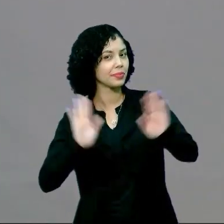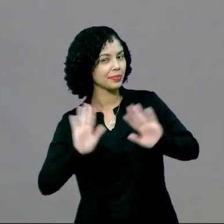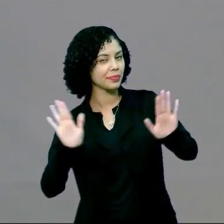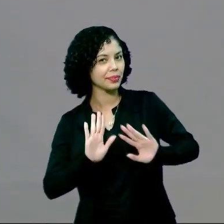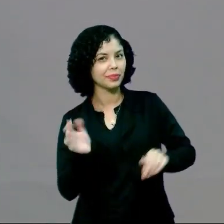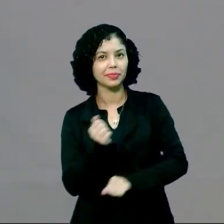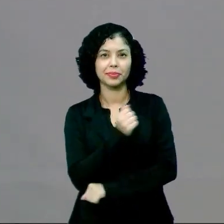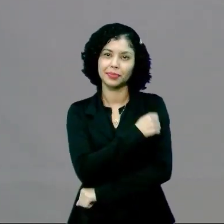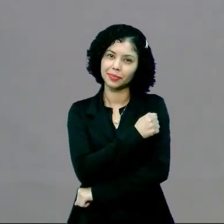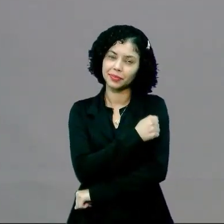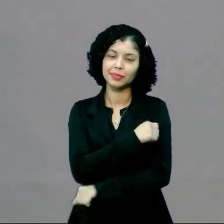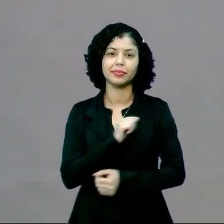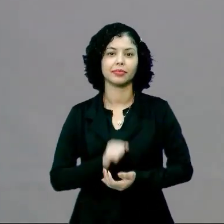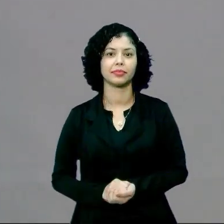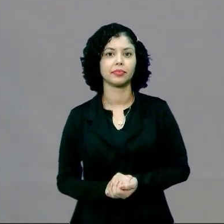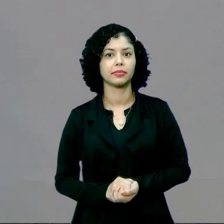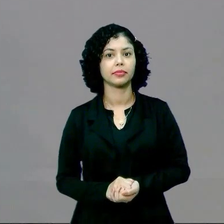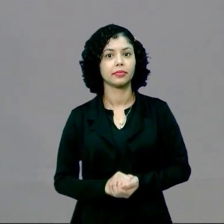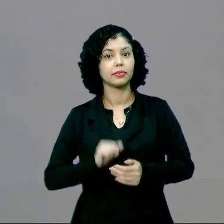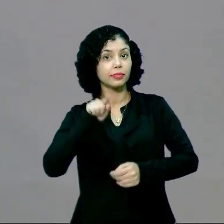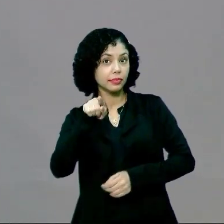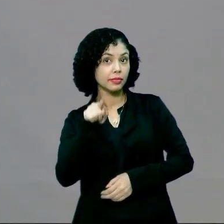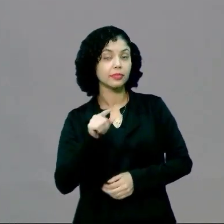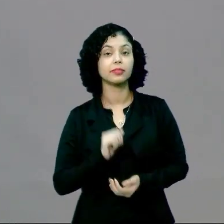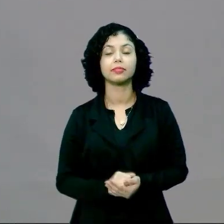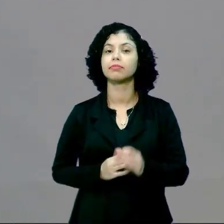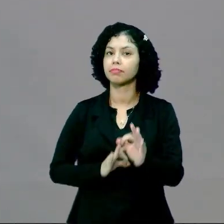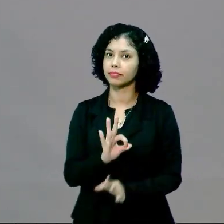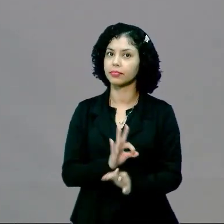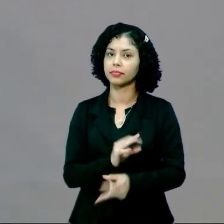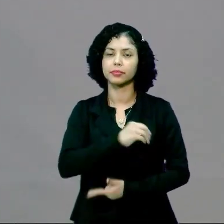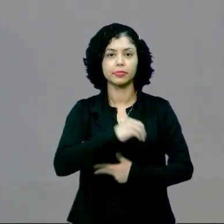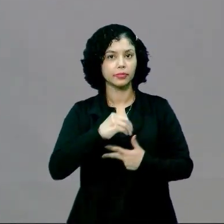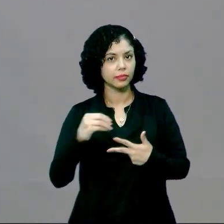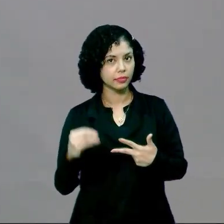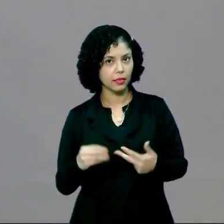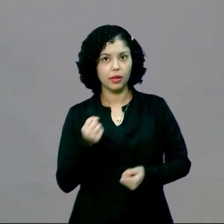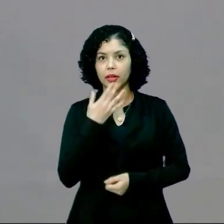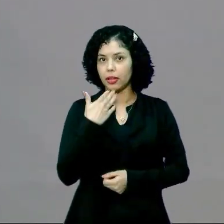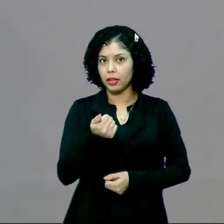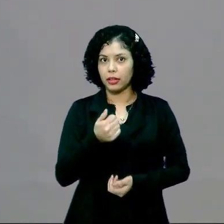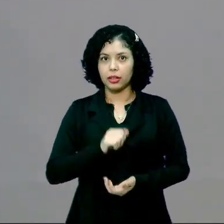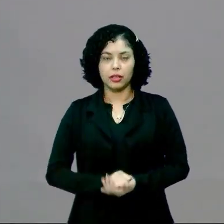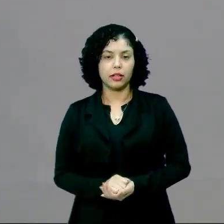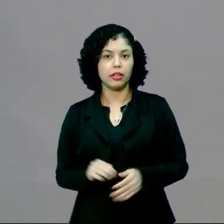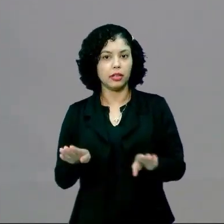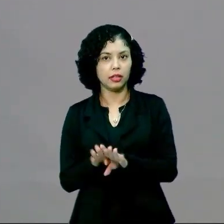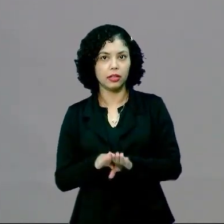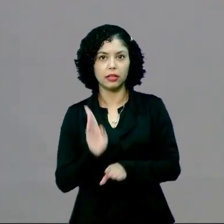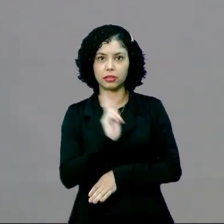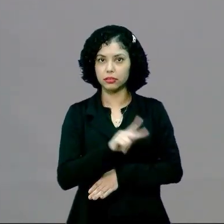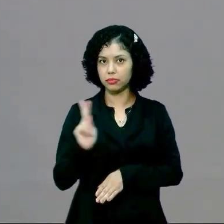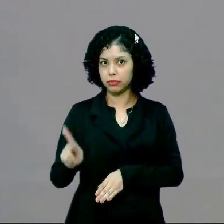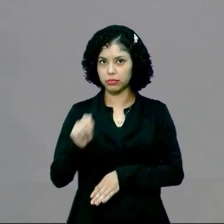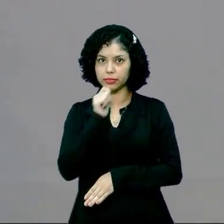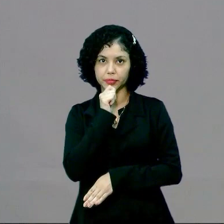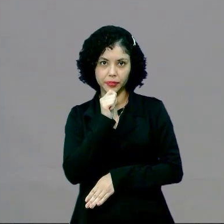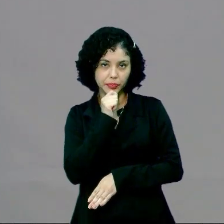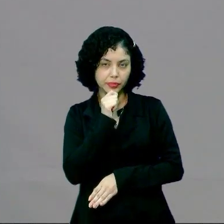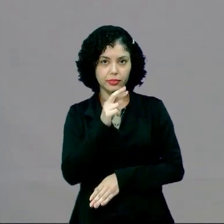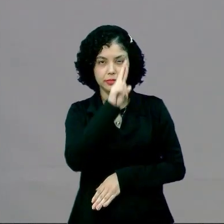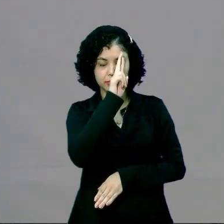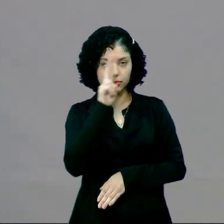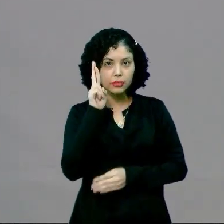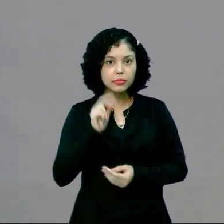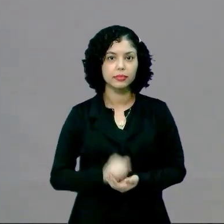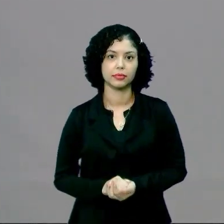Olá, querido estudante! Olá, você que está se preparando para o Enem, tudo bem? Eu sou a professora Yasmin, professora